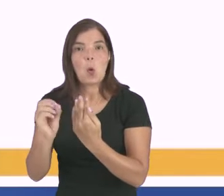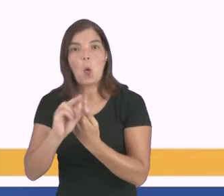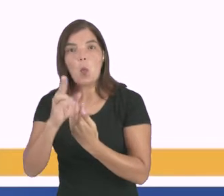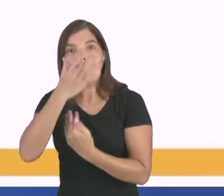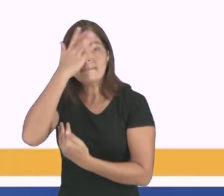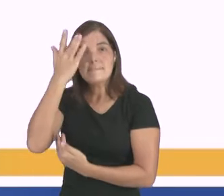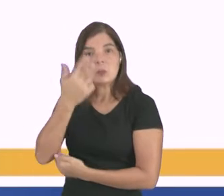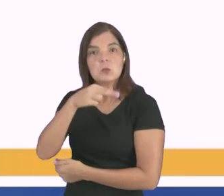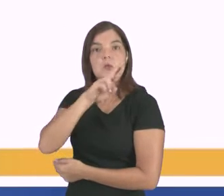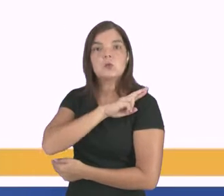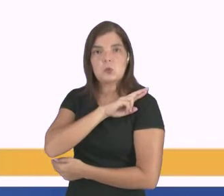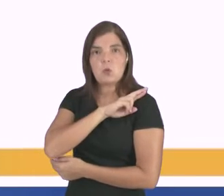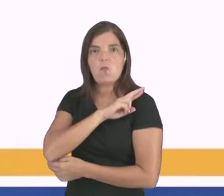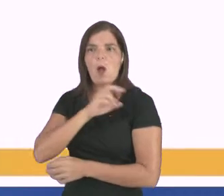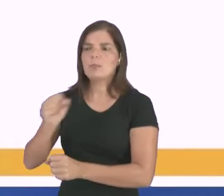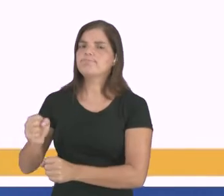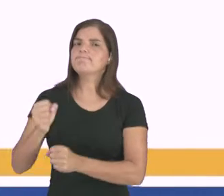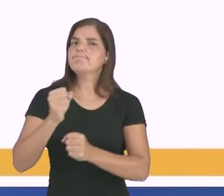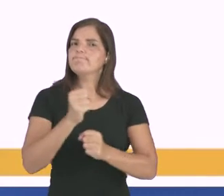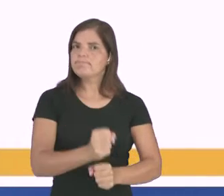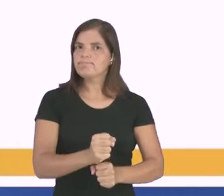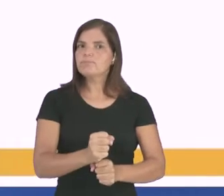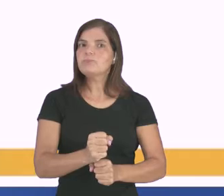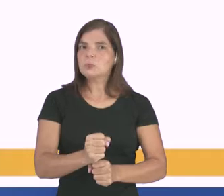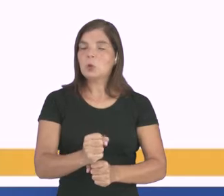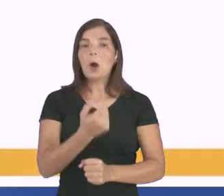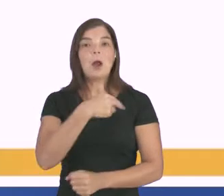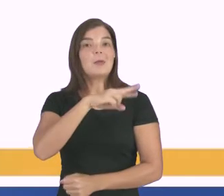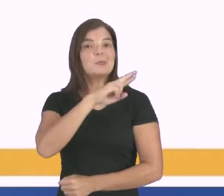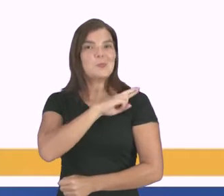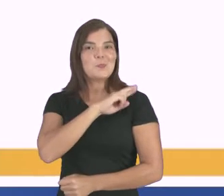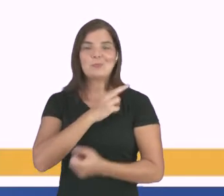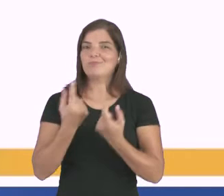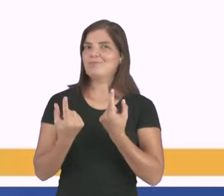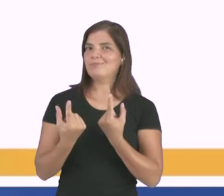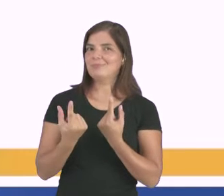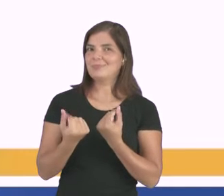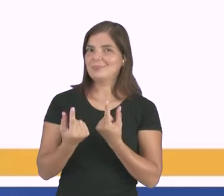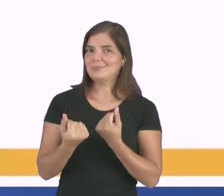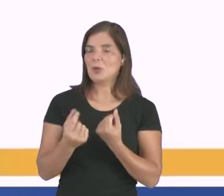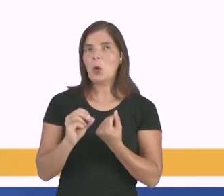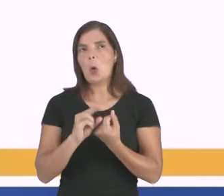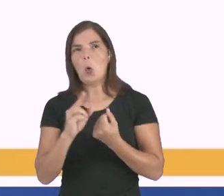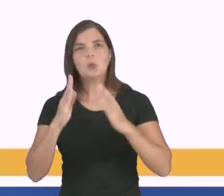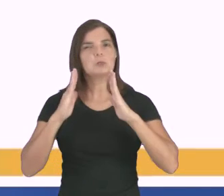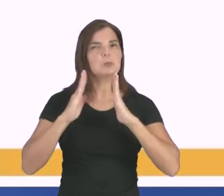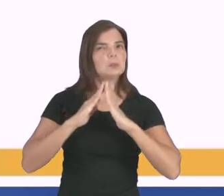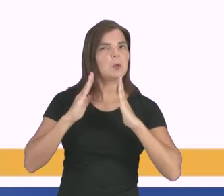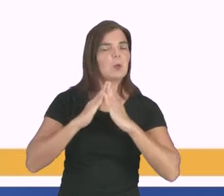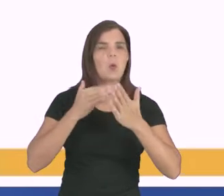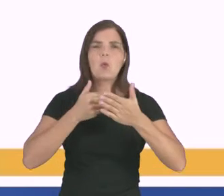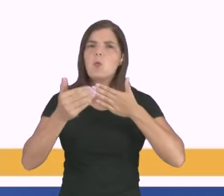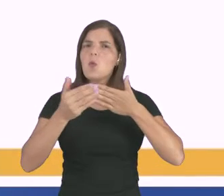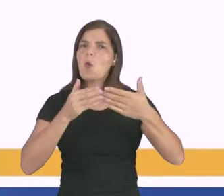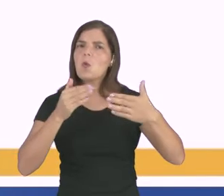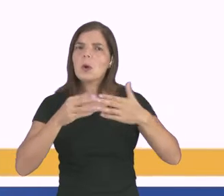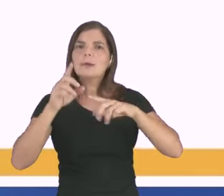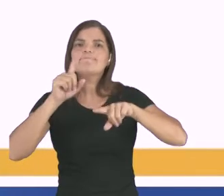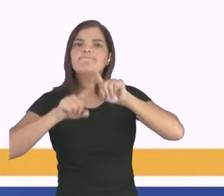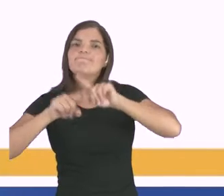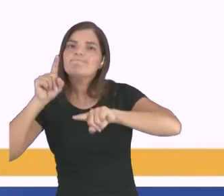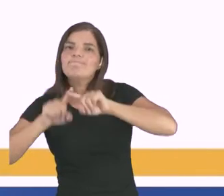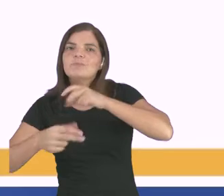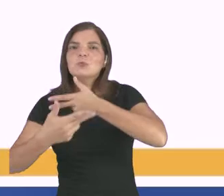família vai se apoderar indevidamente desse patrimônio, né? Seja da casa, seja do salário, seja de qualquer bem que